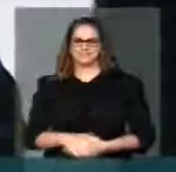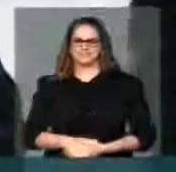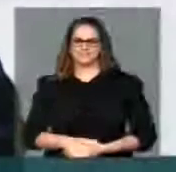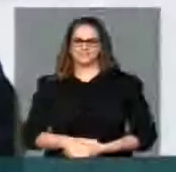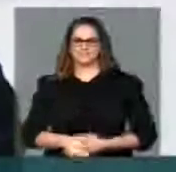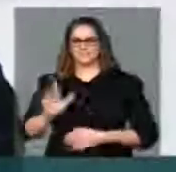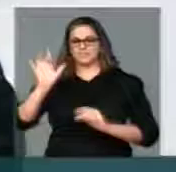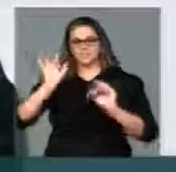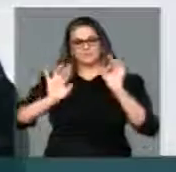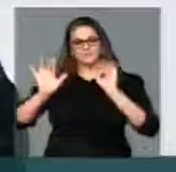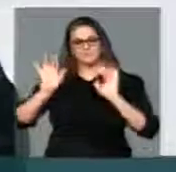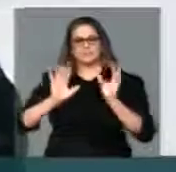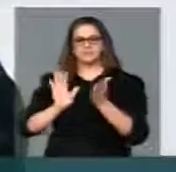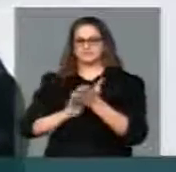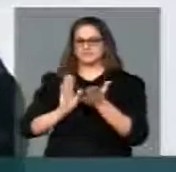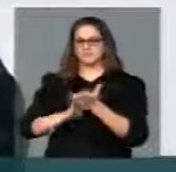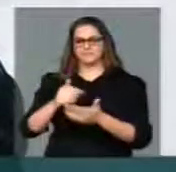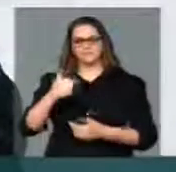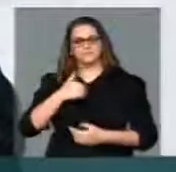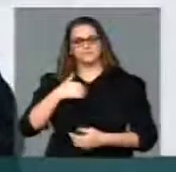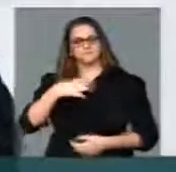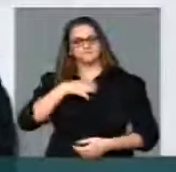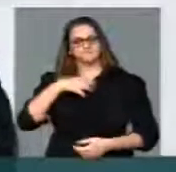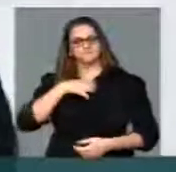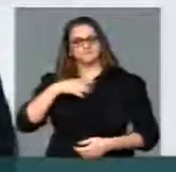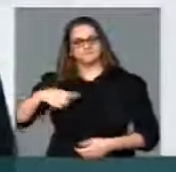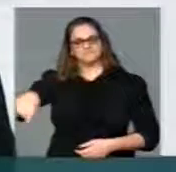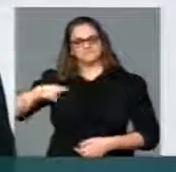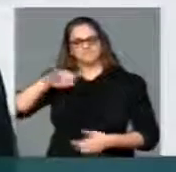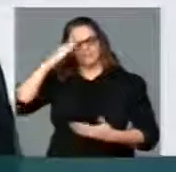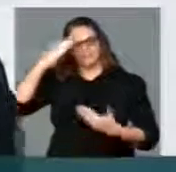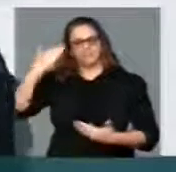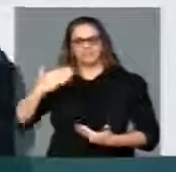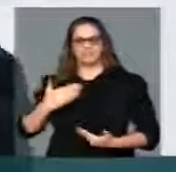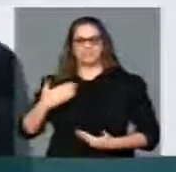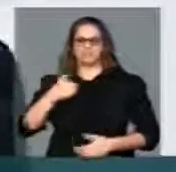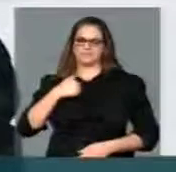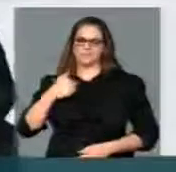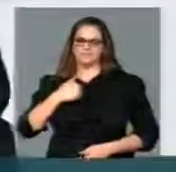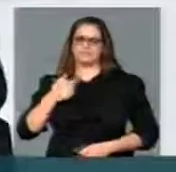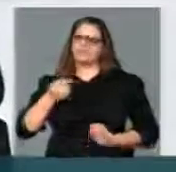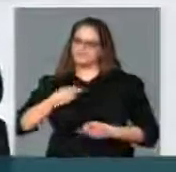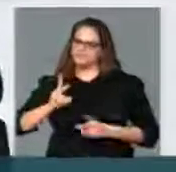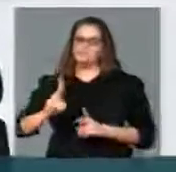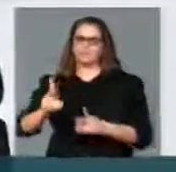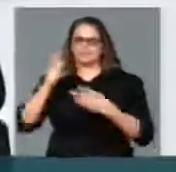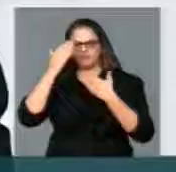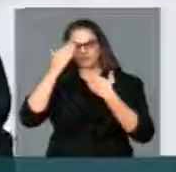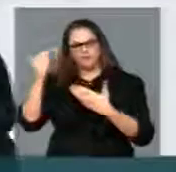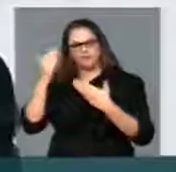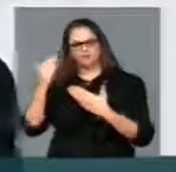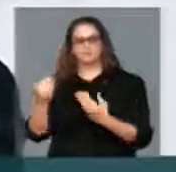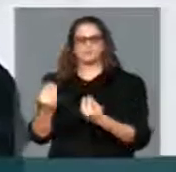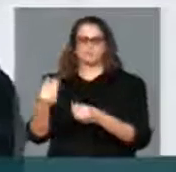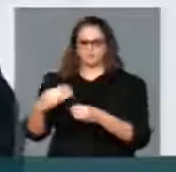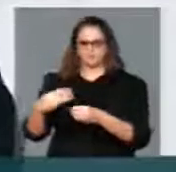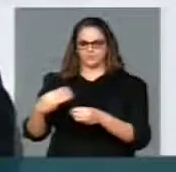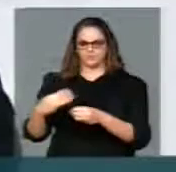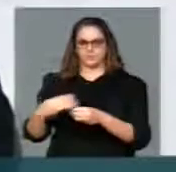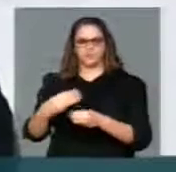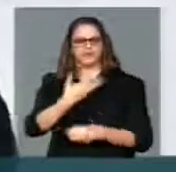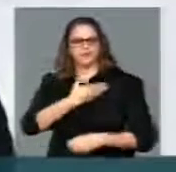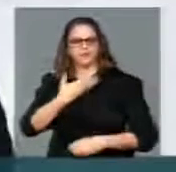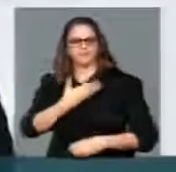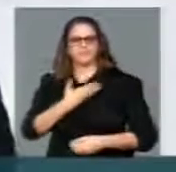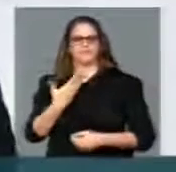significa gratidão e dizer que eu também fui e sempre serei grato àquele município amigo,